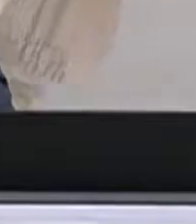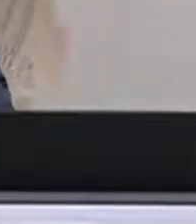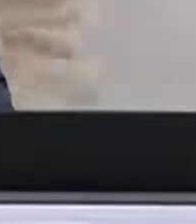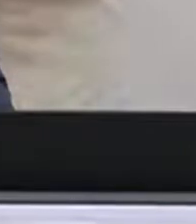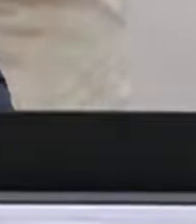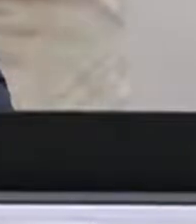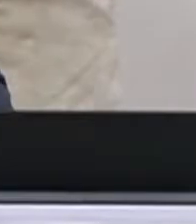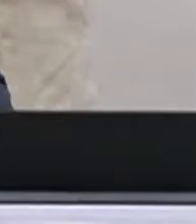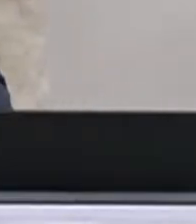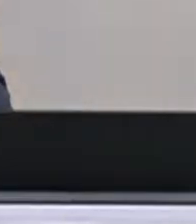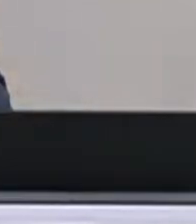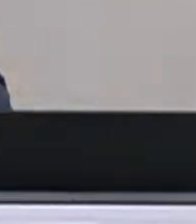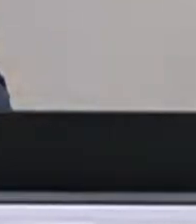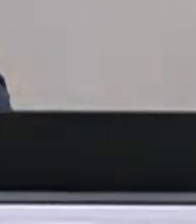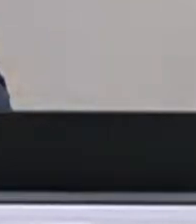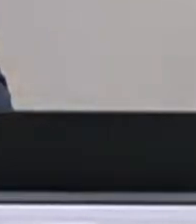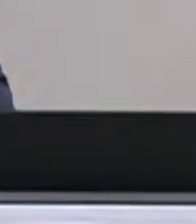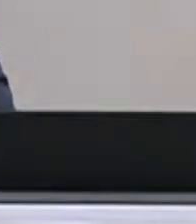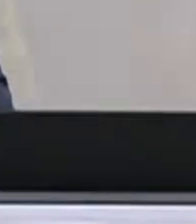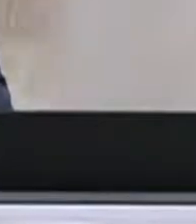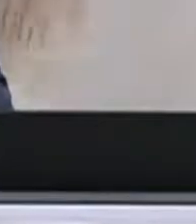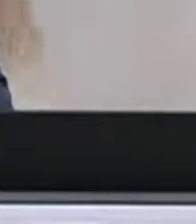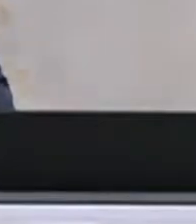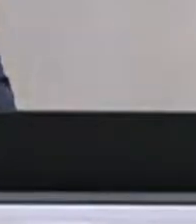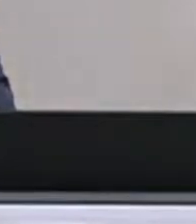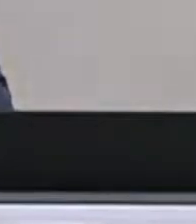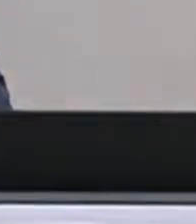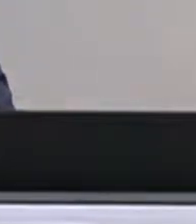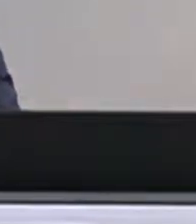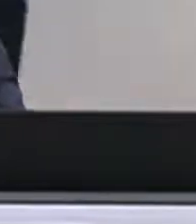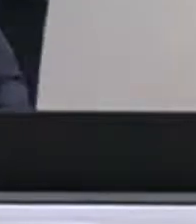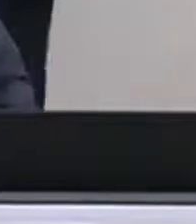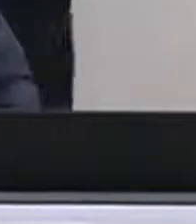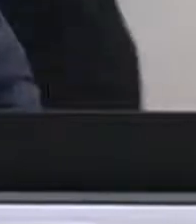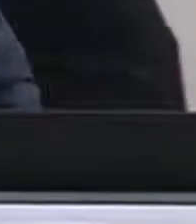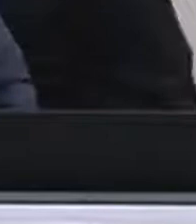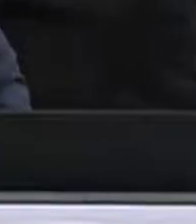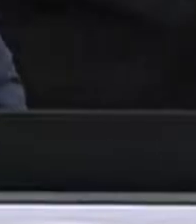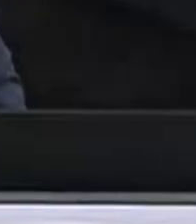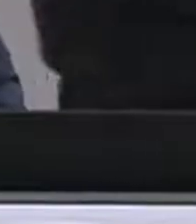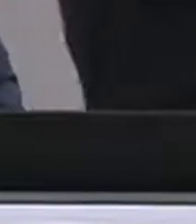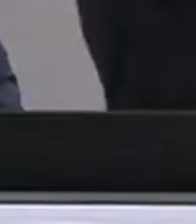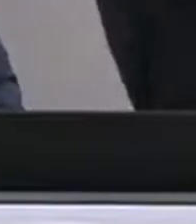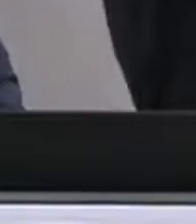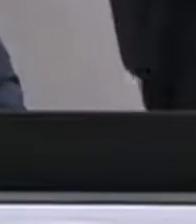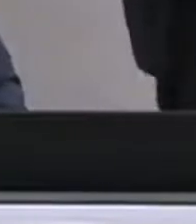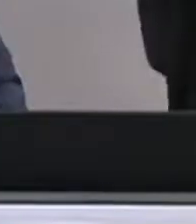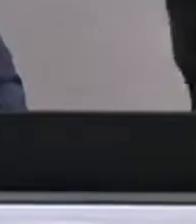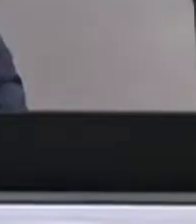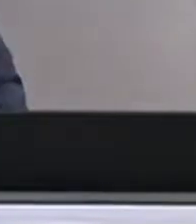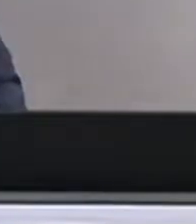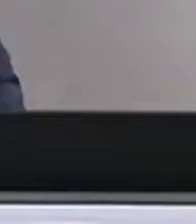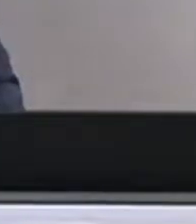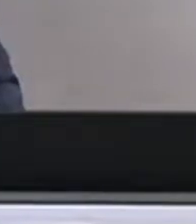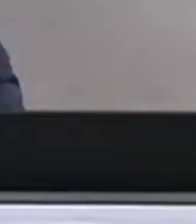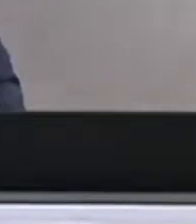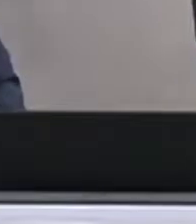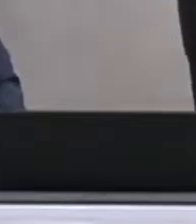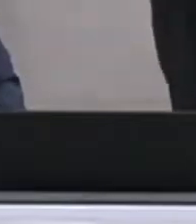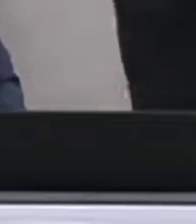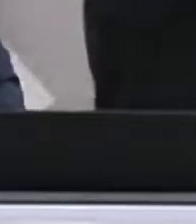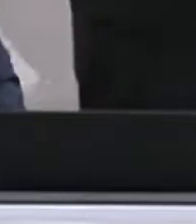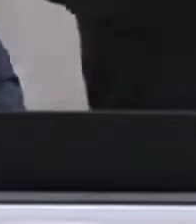de Associação Brasileira de Energia Solar Fotovoltaica, Felipe Marcos Horta Nunes,